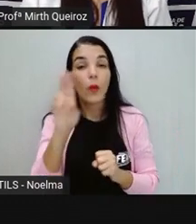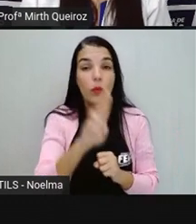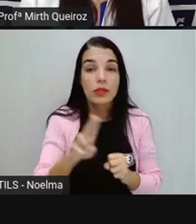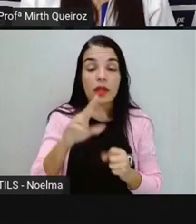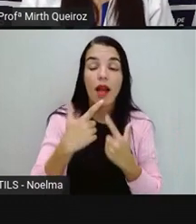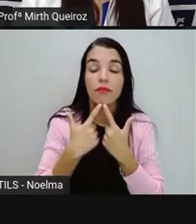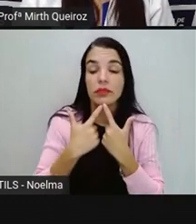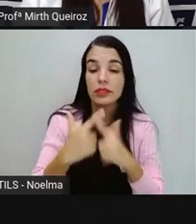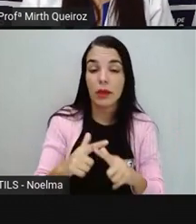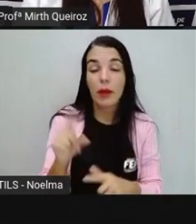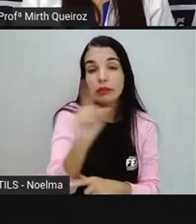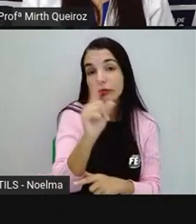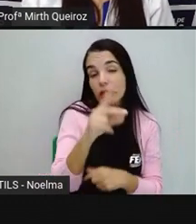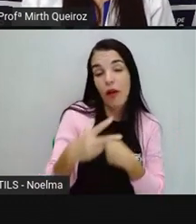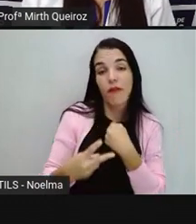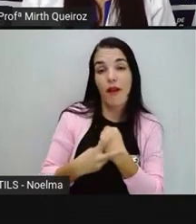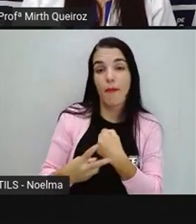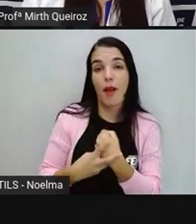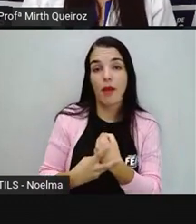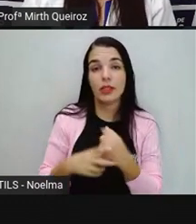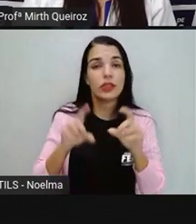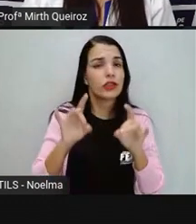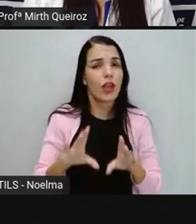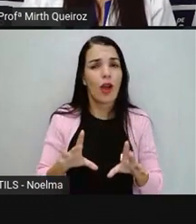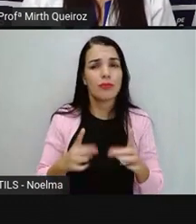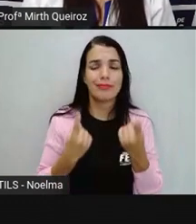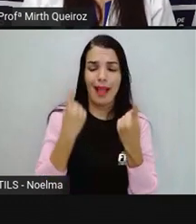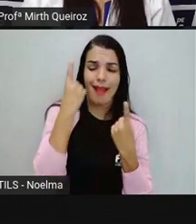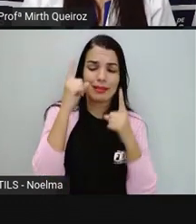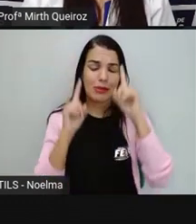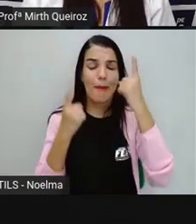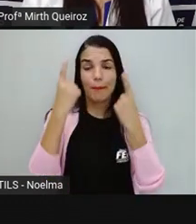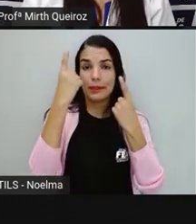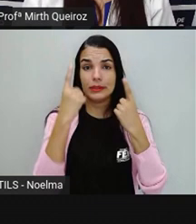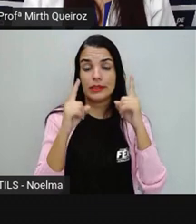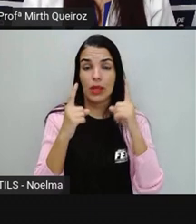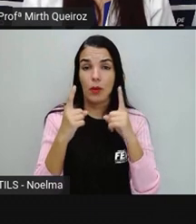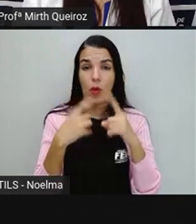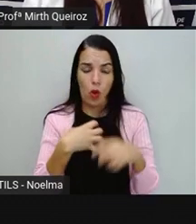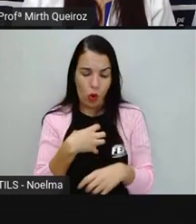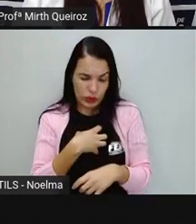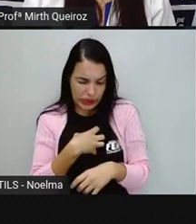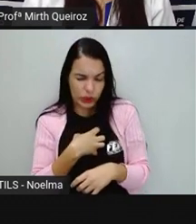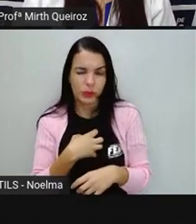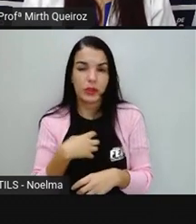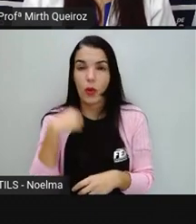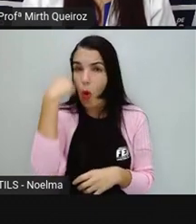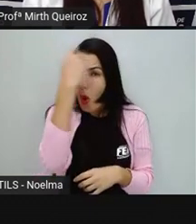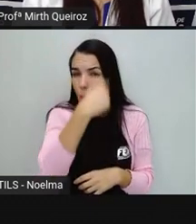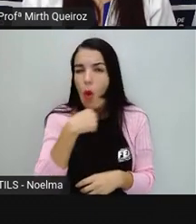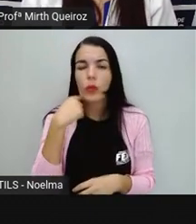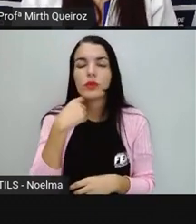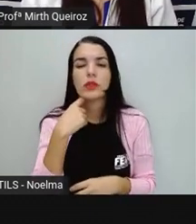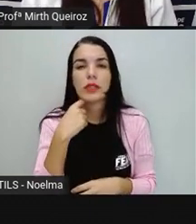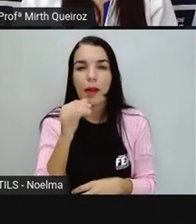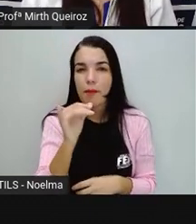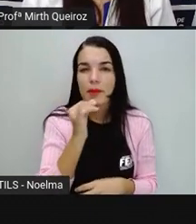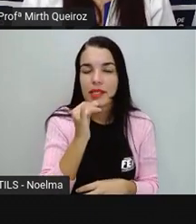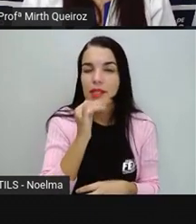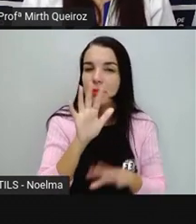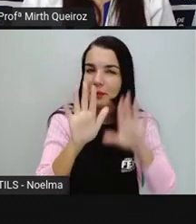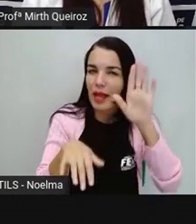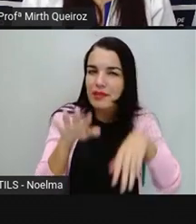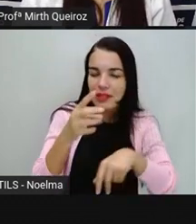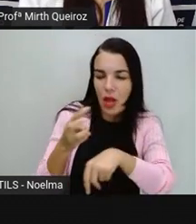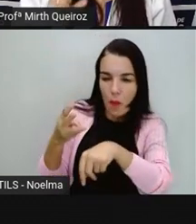linguagem não verbal. Nós não escrevemos nada, né? Neste caso, como a gente utiliza, por exemplo, através do WhatsApp. A gente